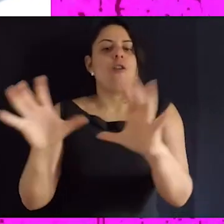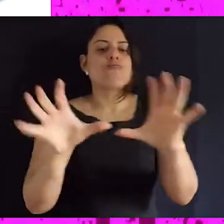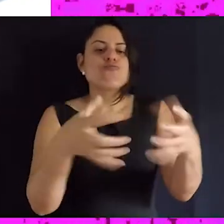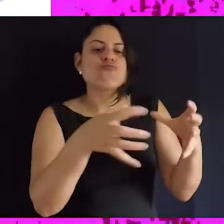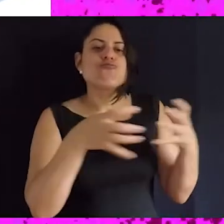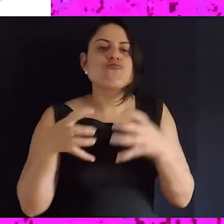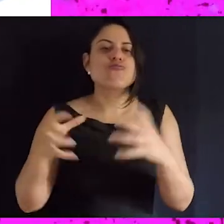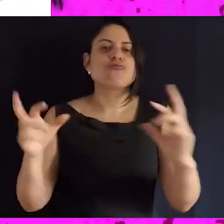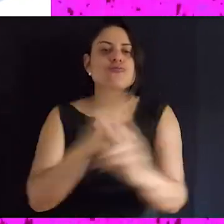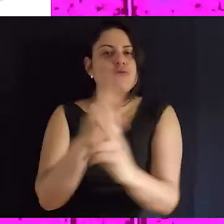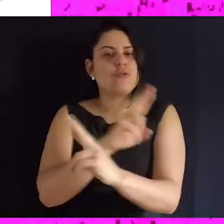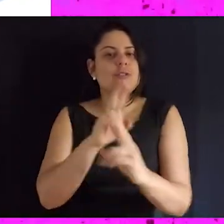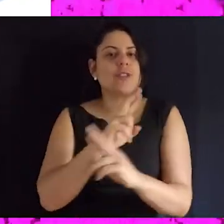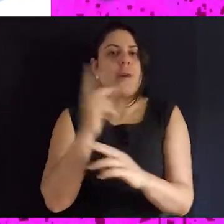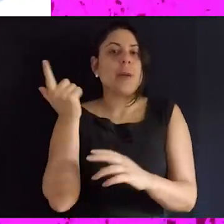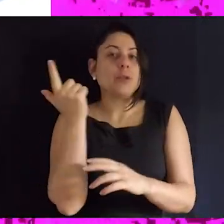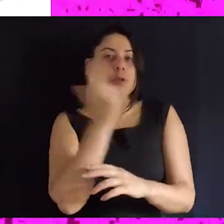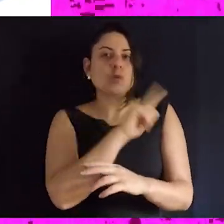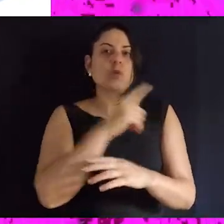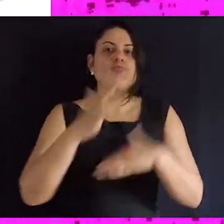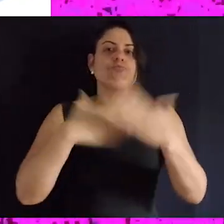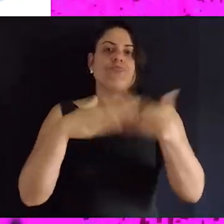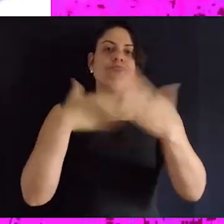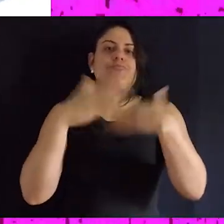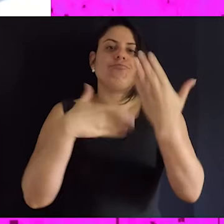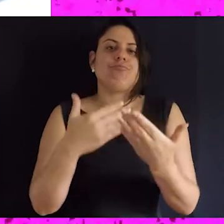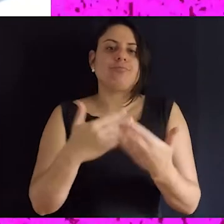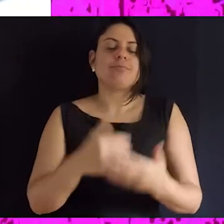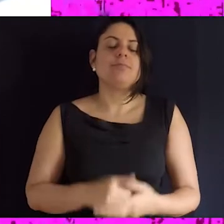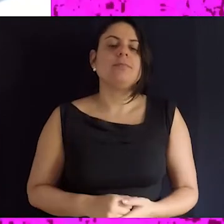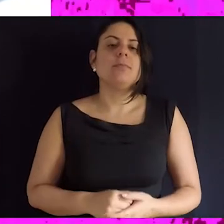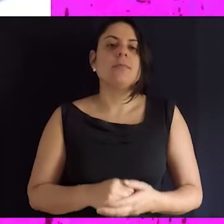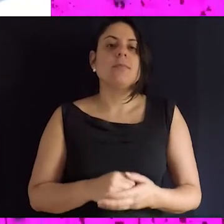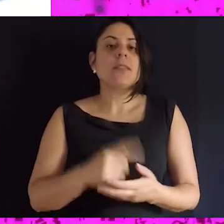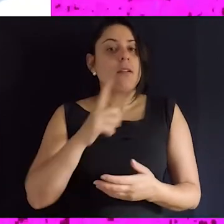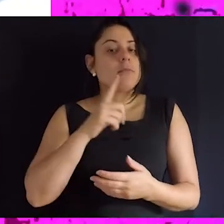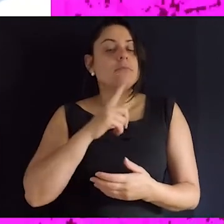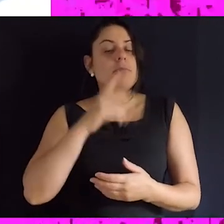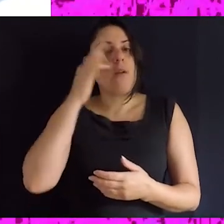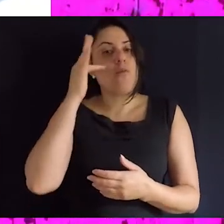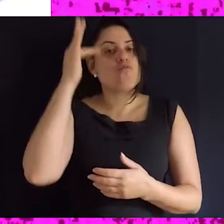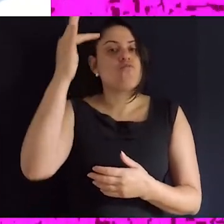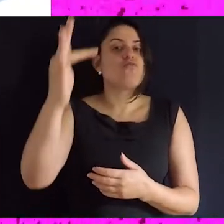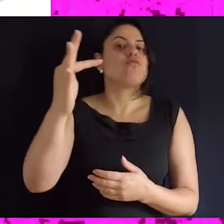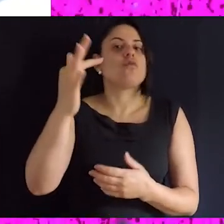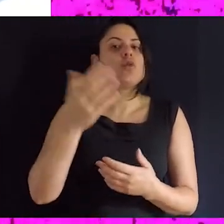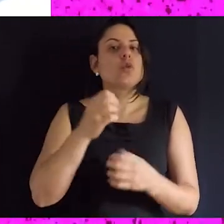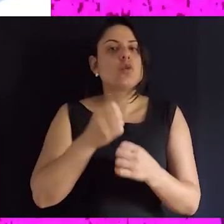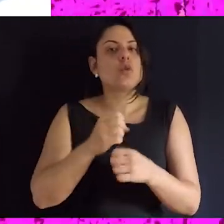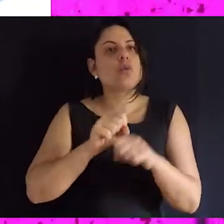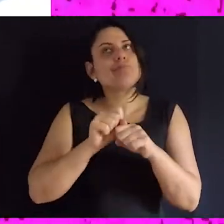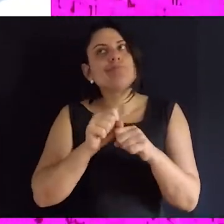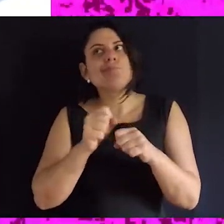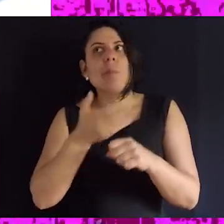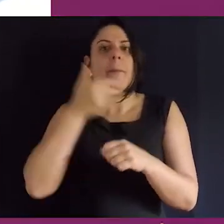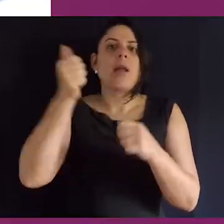você provocar a rede já é fundamental para você ter um